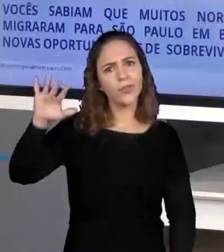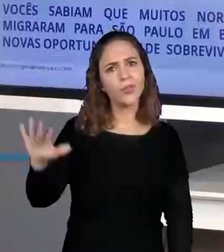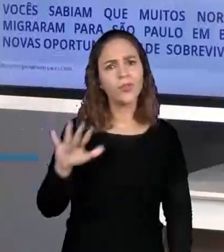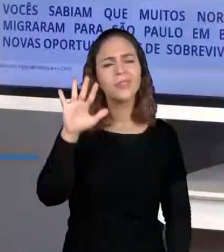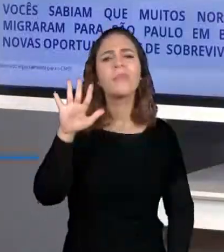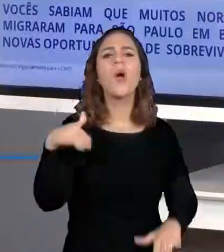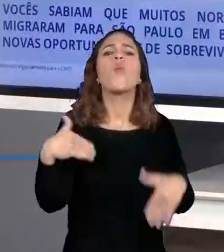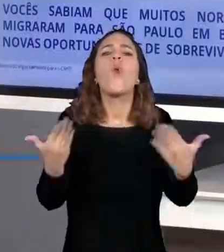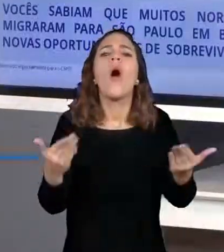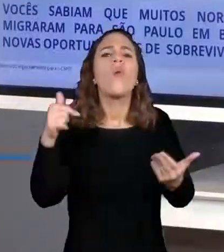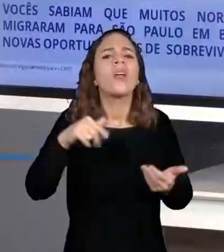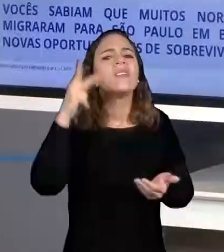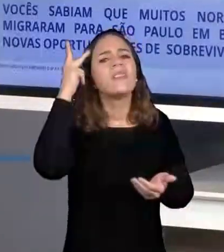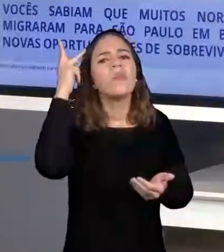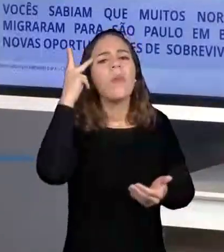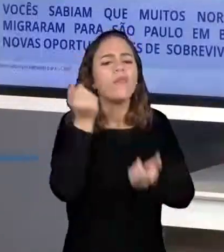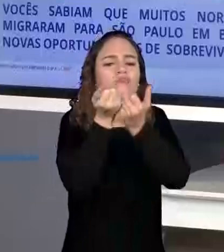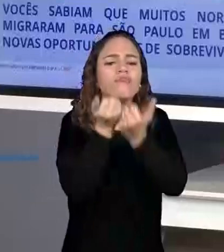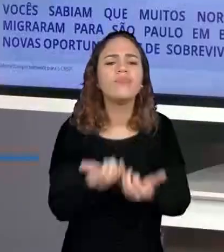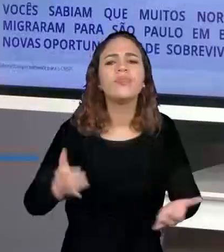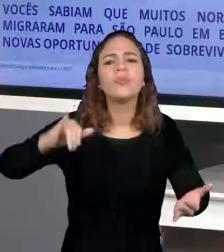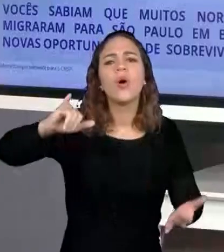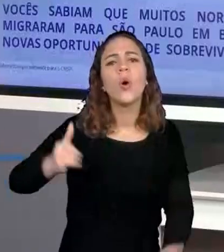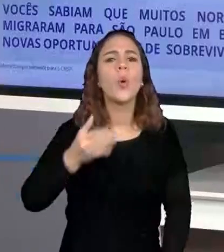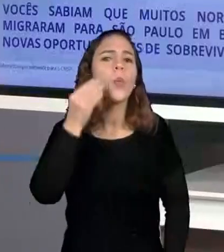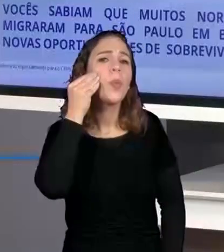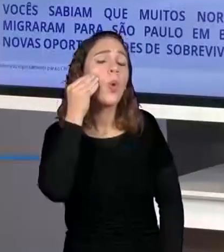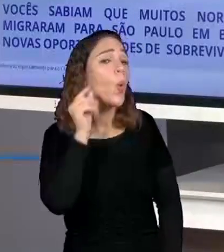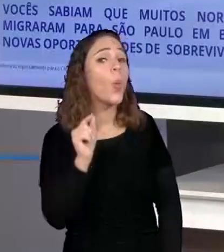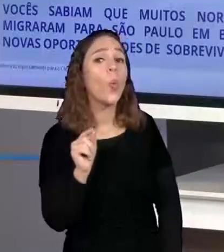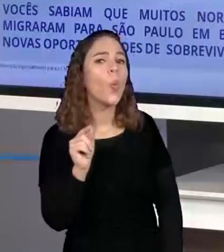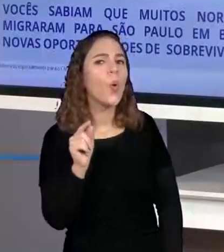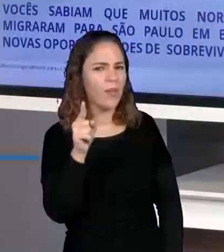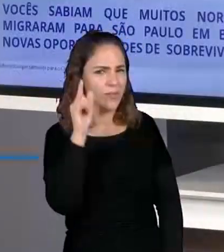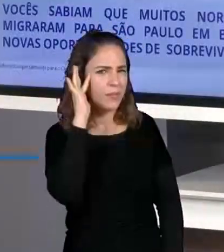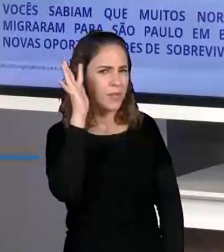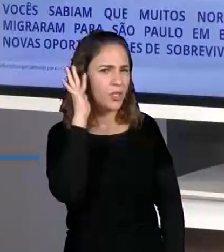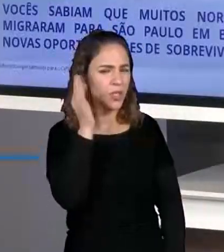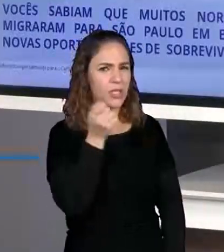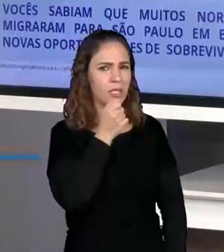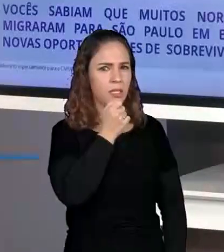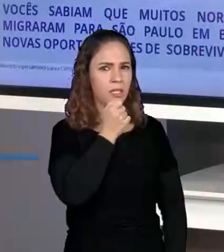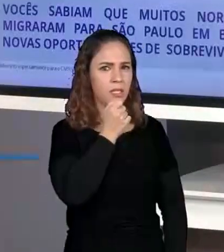oportunidades eles buscaram? Você consegue imaginar?